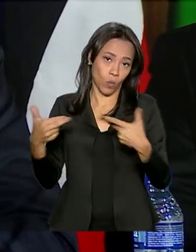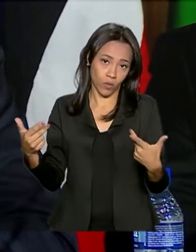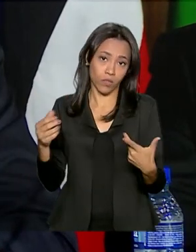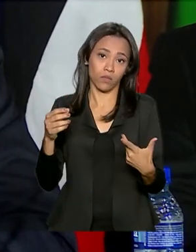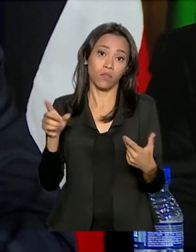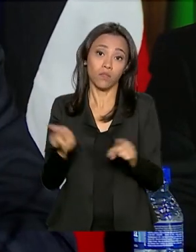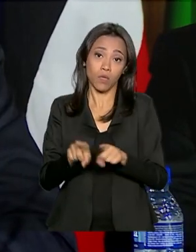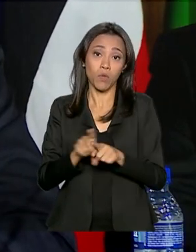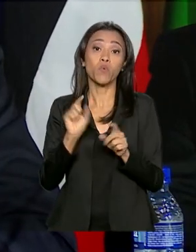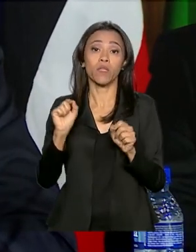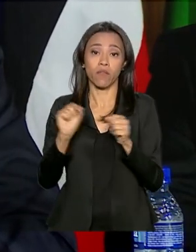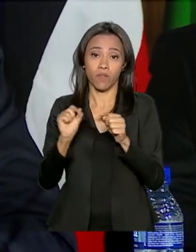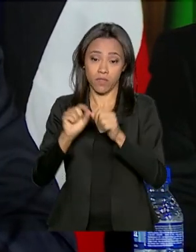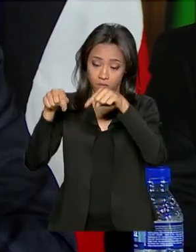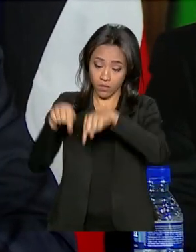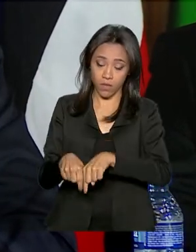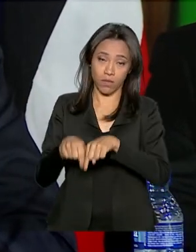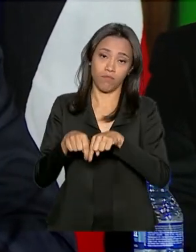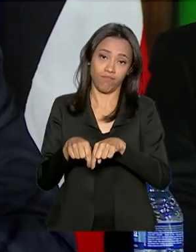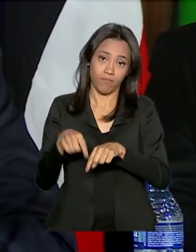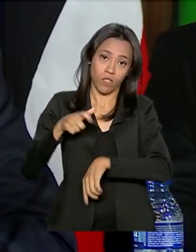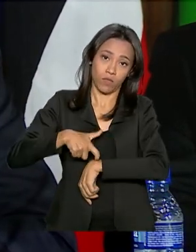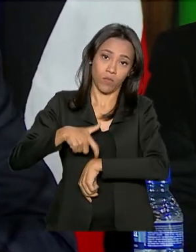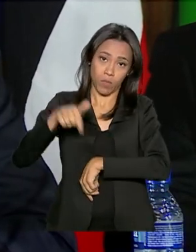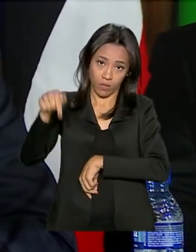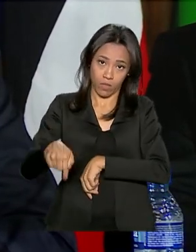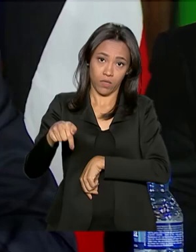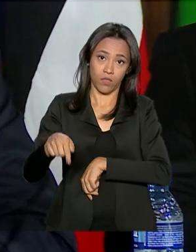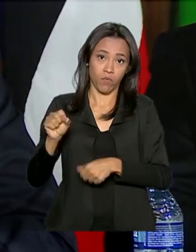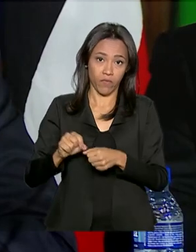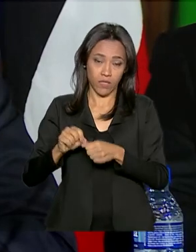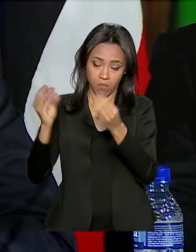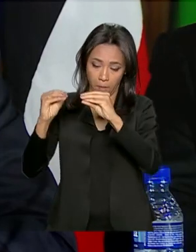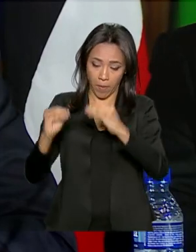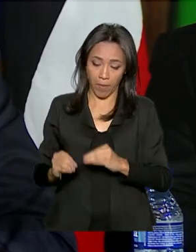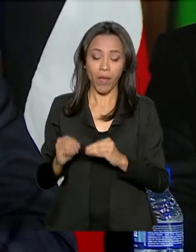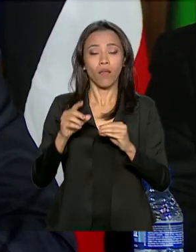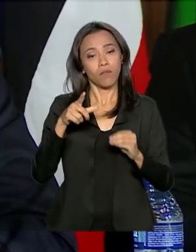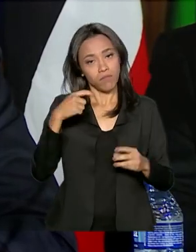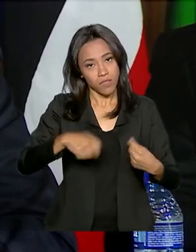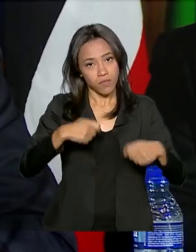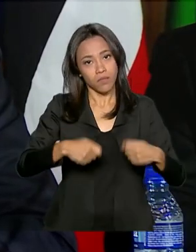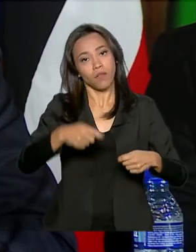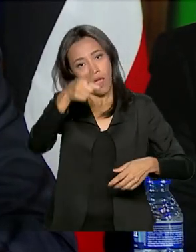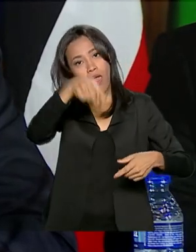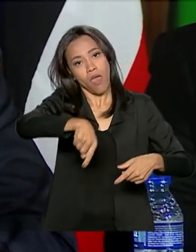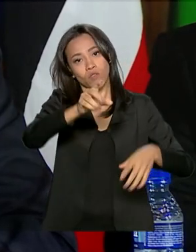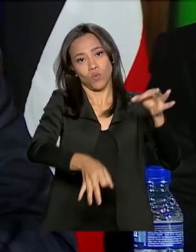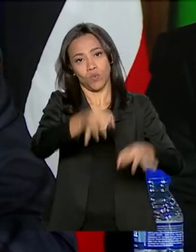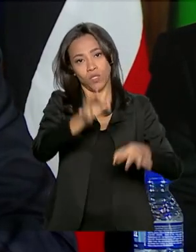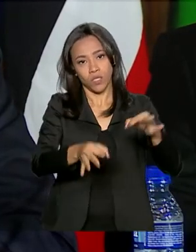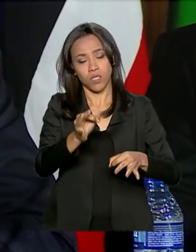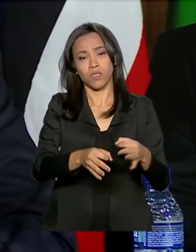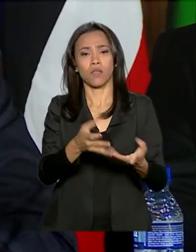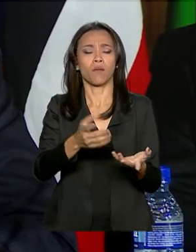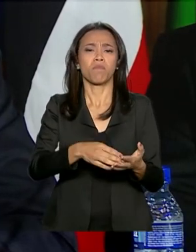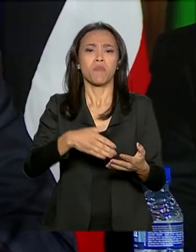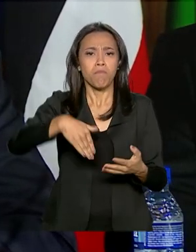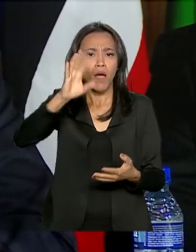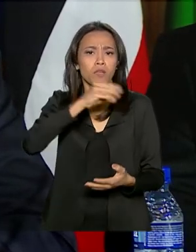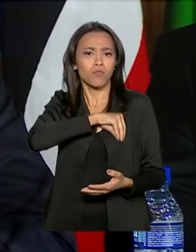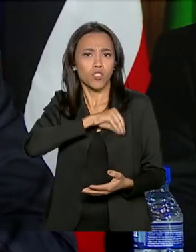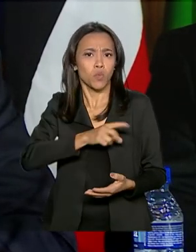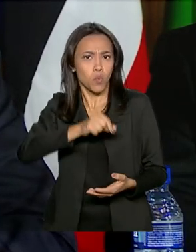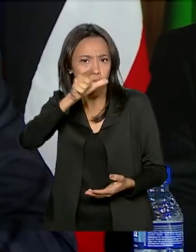nós estamos acertando aqui nesse momento. Faz justiça a reforma da Previdência, cobra menos de quem tem menos, mais